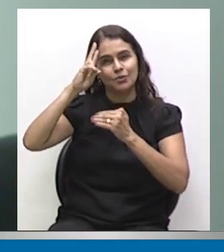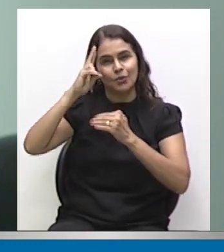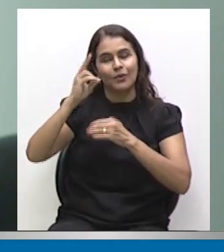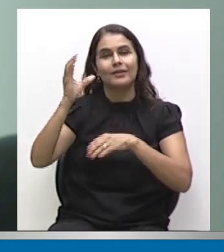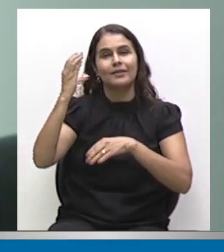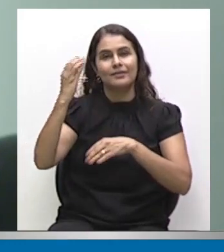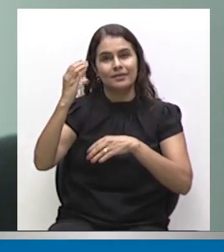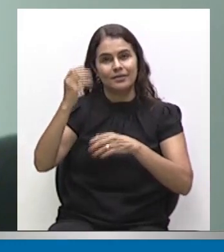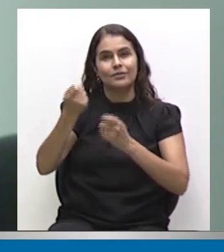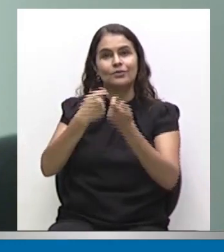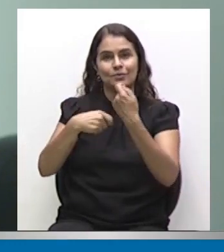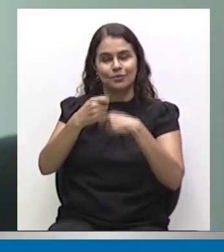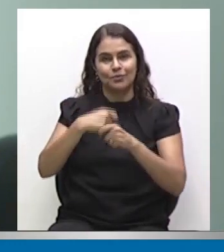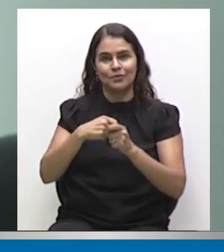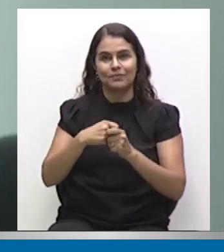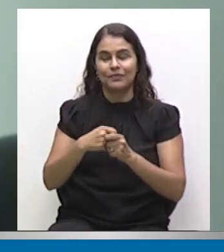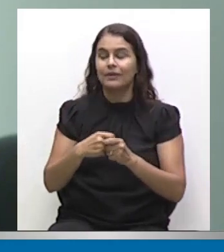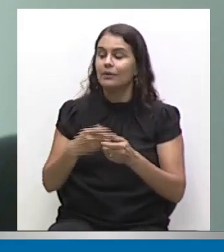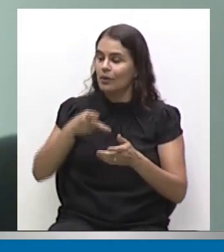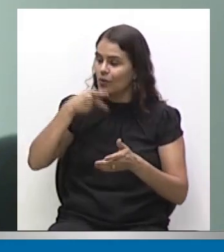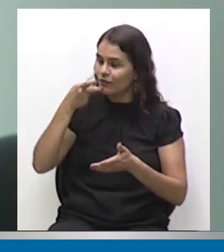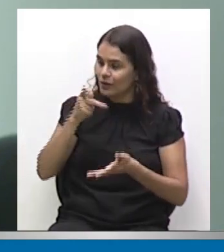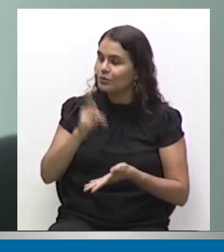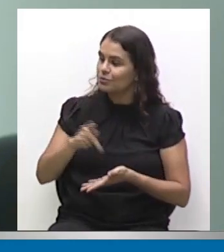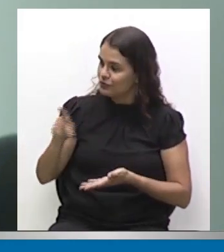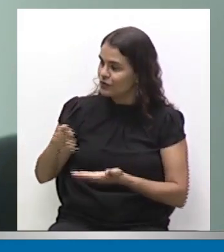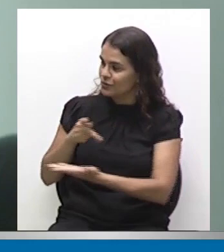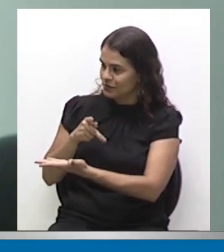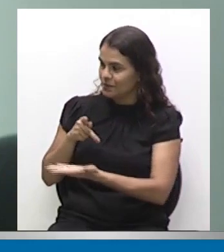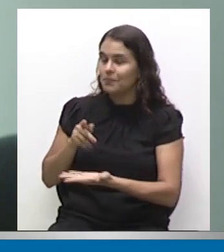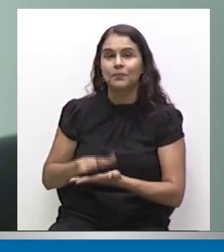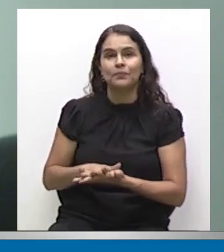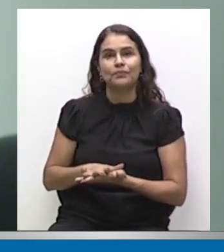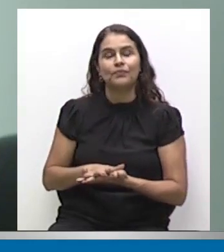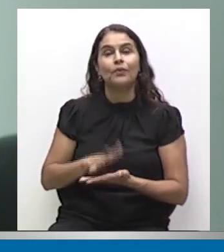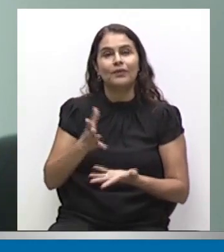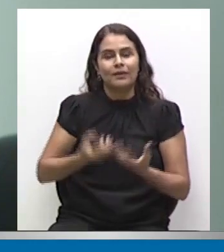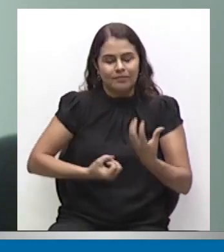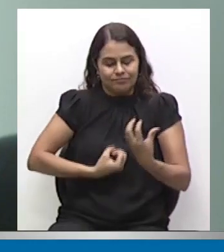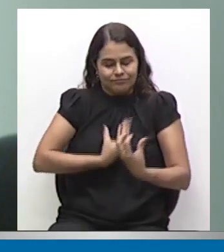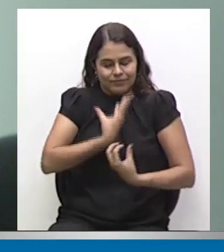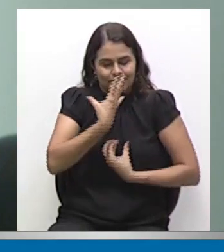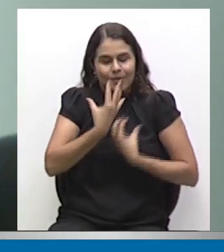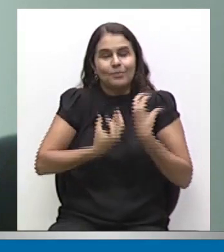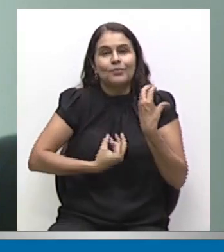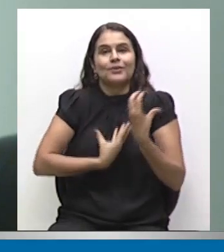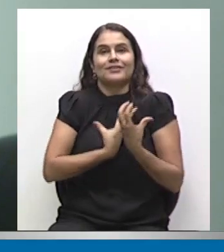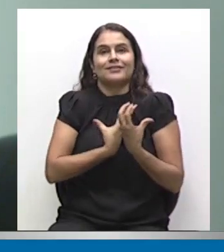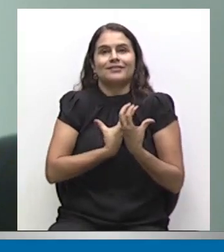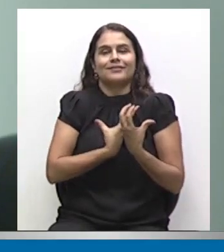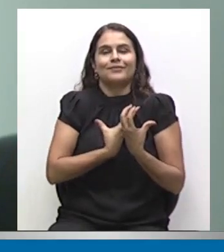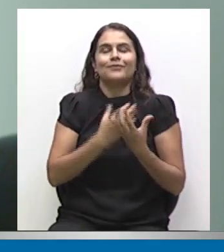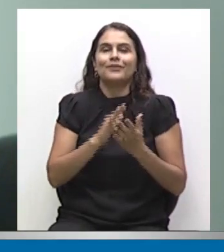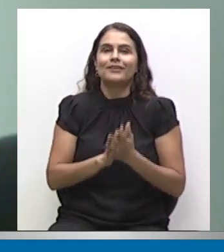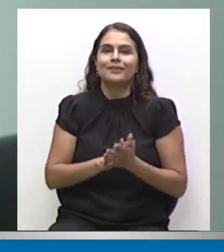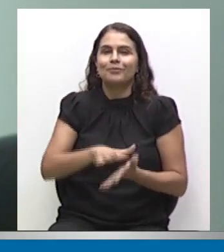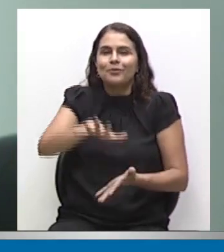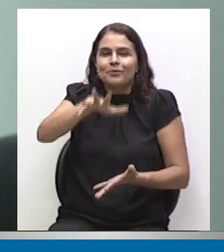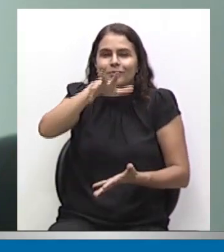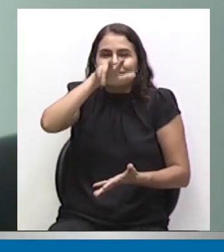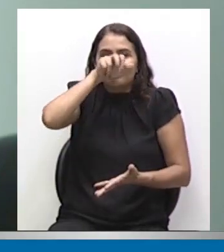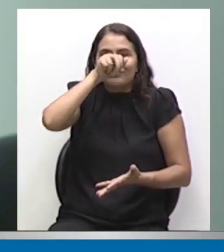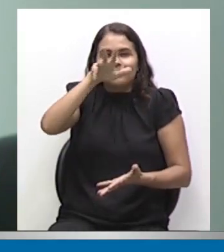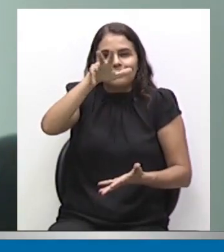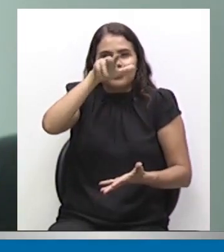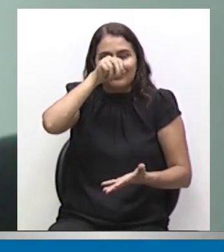na qual represento os professores aqui hoje. Como diz a poesia, fica sempre um pouco de perfume nas mãos de quem